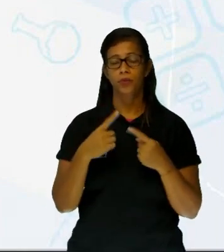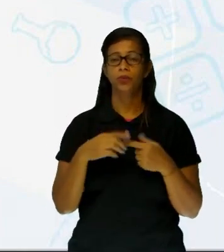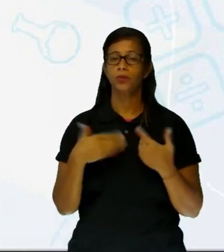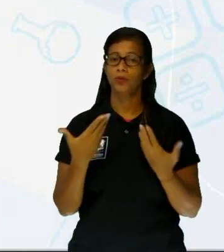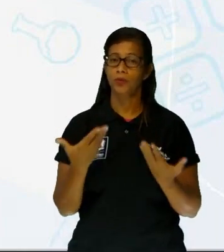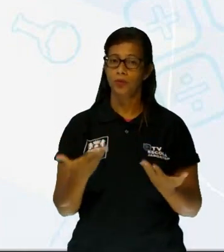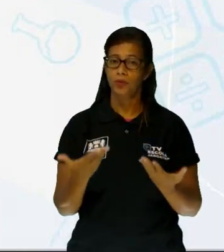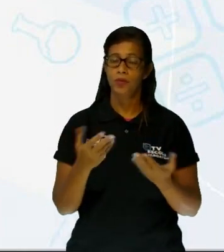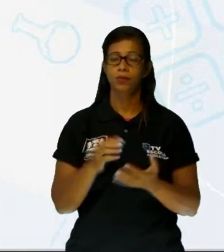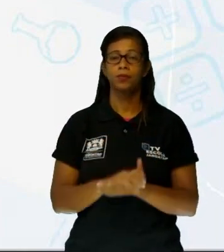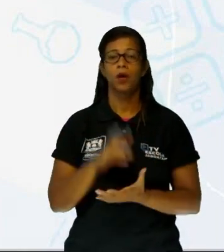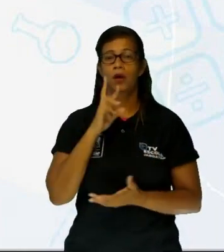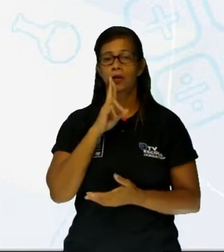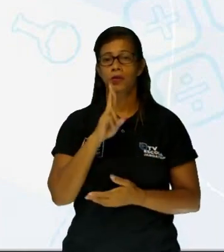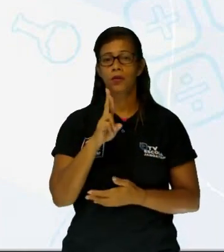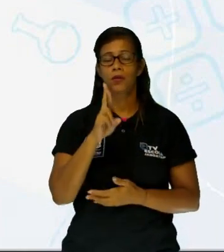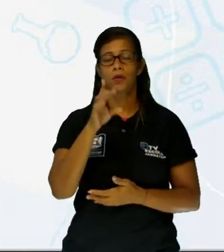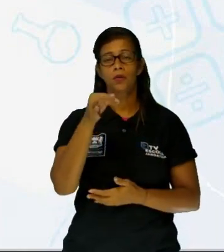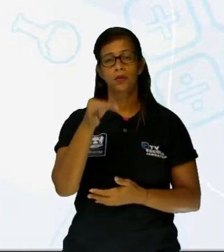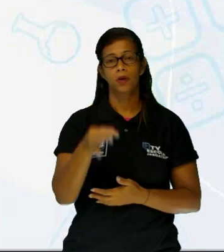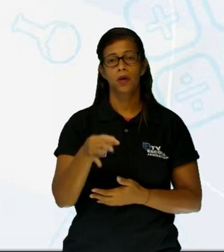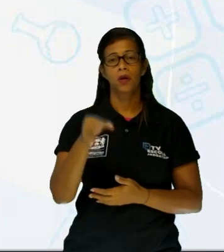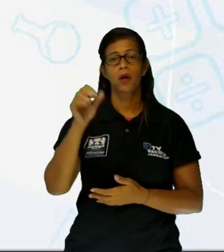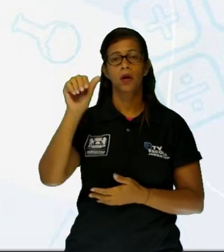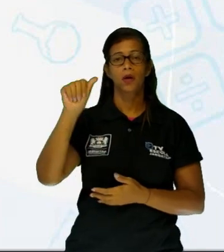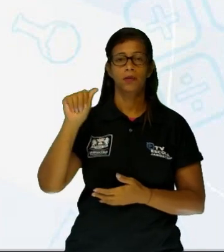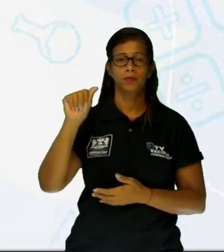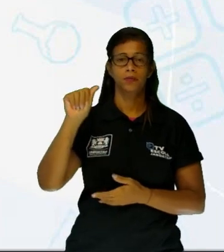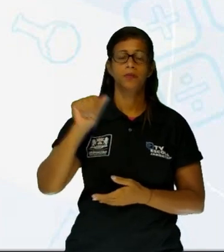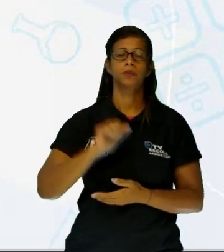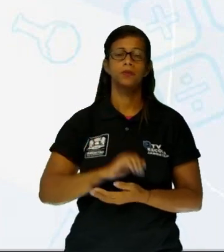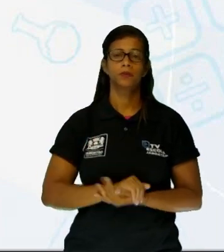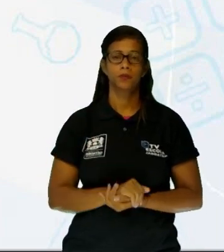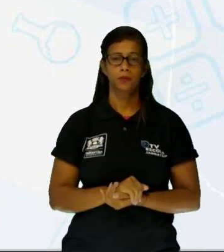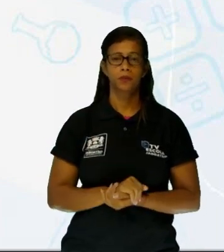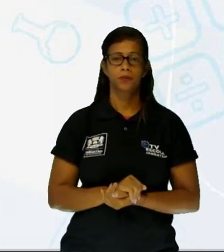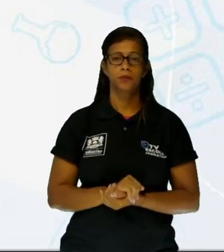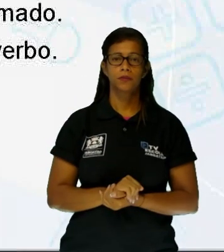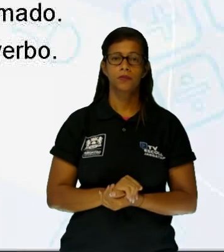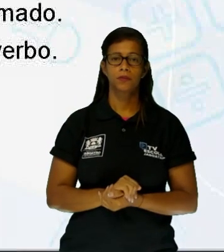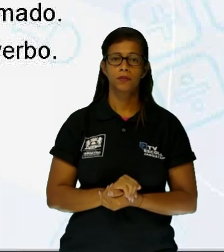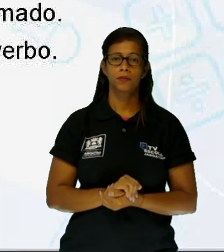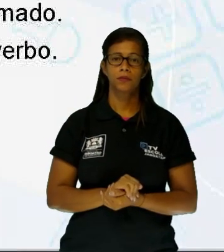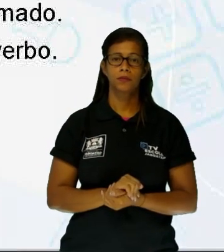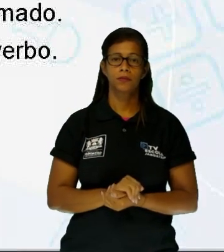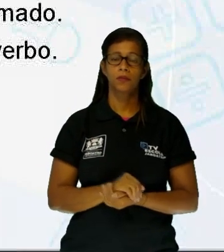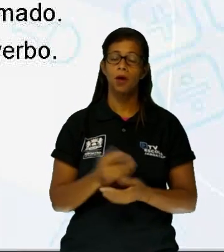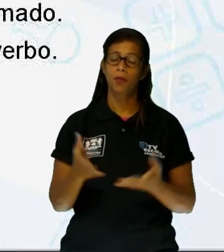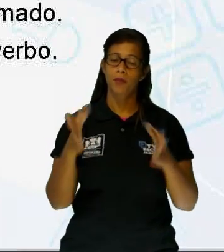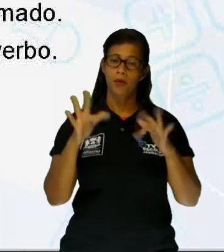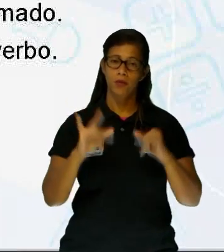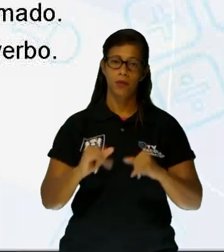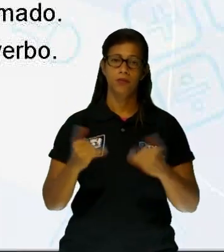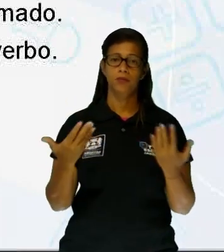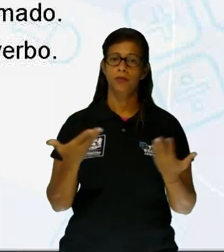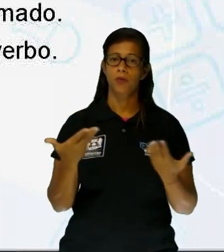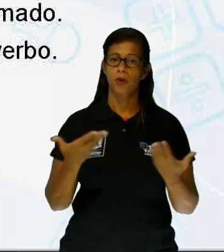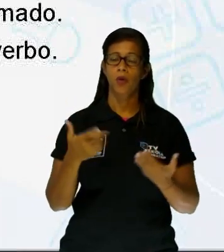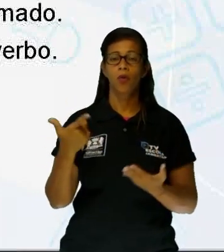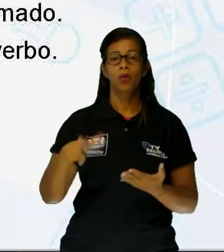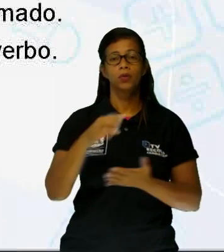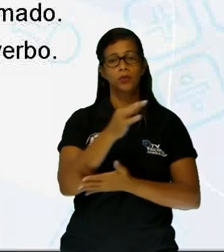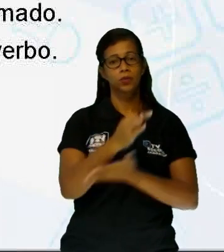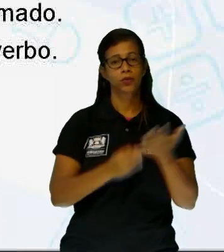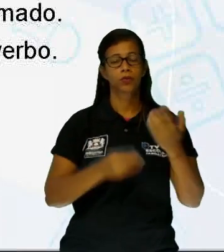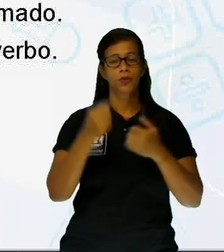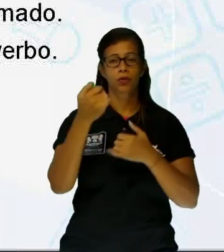repetição de expressões, né? O item A é a resposta da questão 14. Para a gente finalizar, a gente vai pegar um outro trechinho que